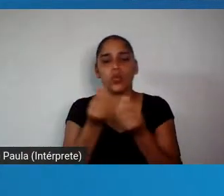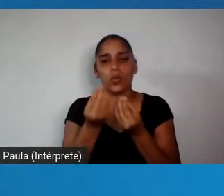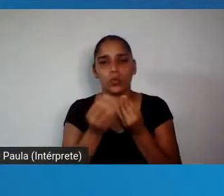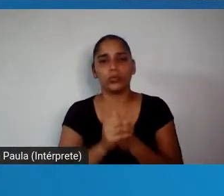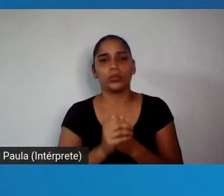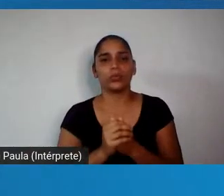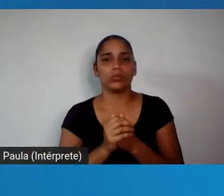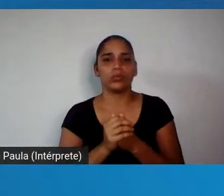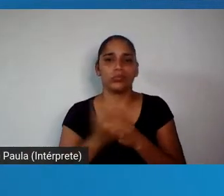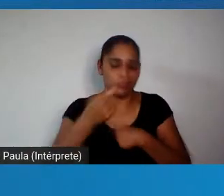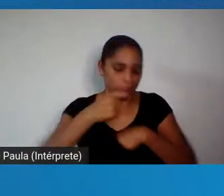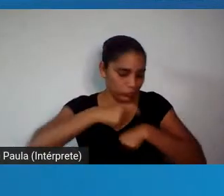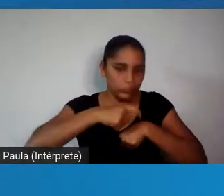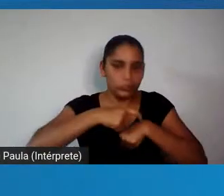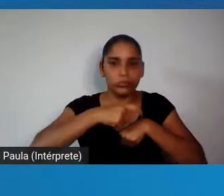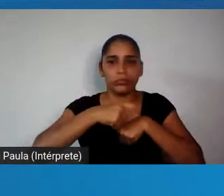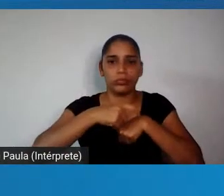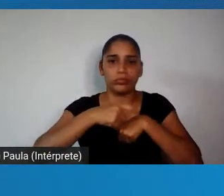situação